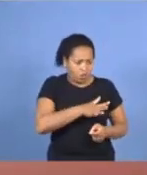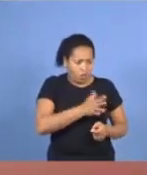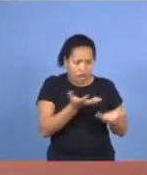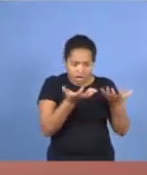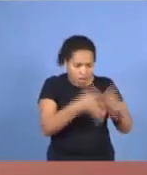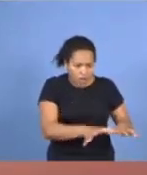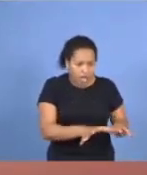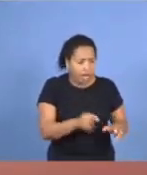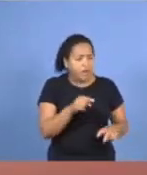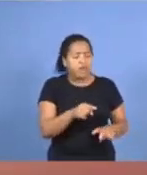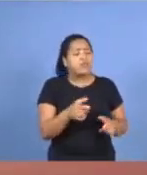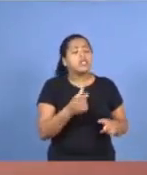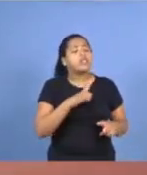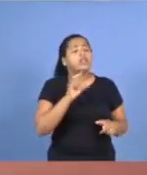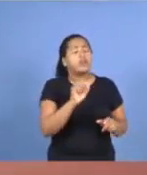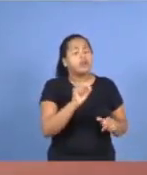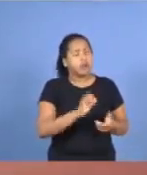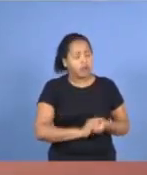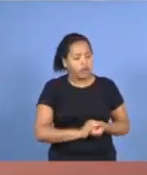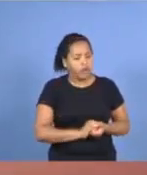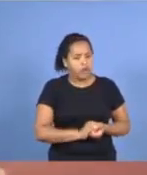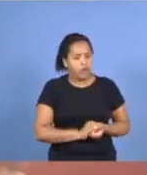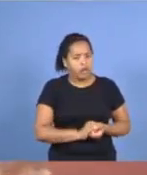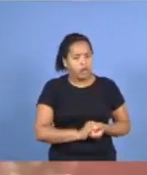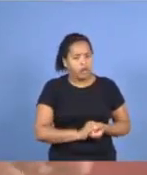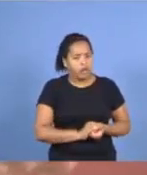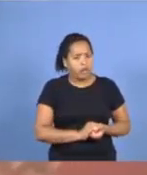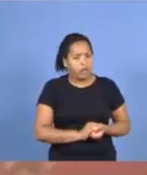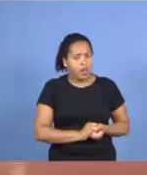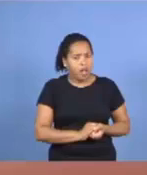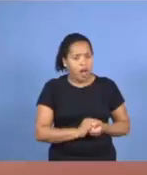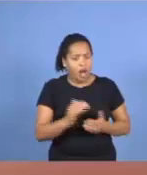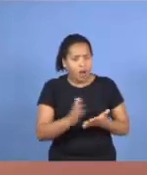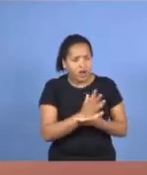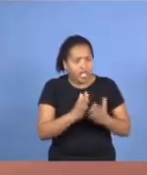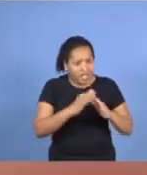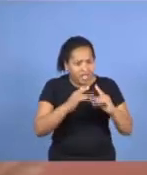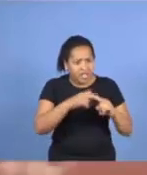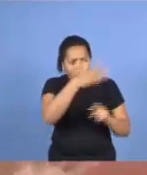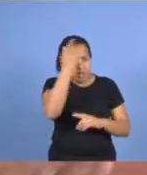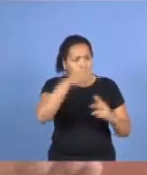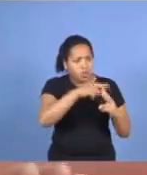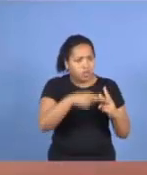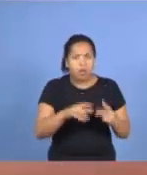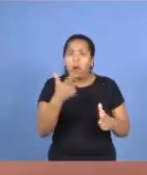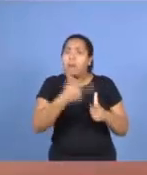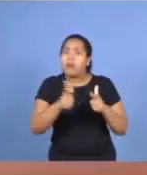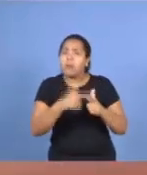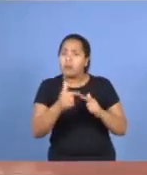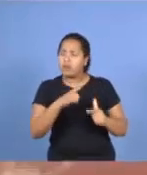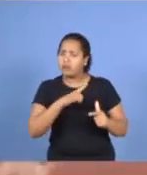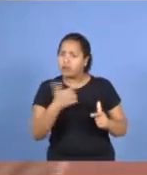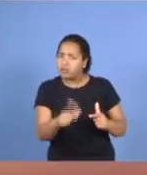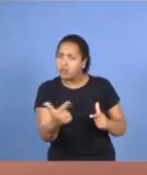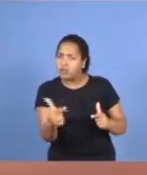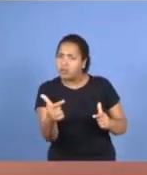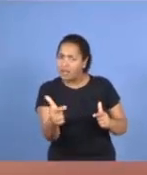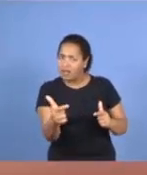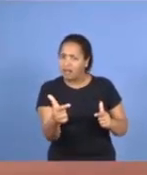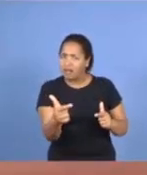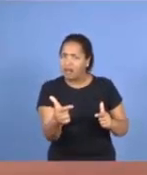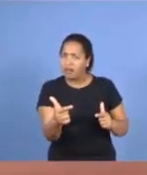você tem o quê? Não, estou satisfeito que a minha igreja só tem duas pessoas, então, nós não temos problema, a igreja tem problema,